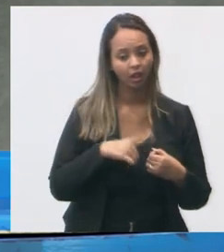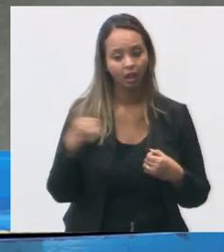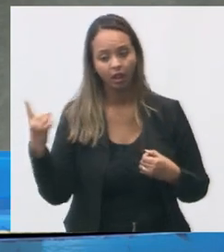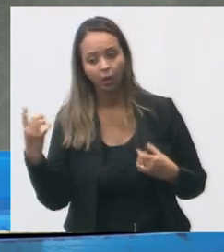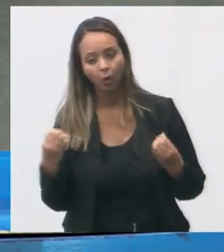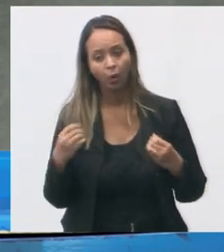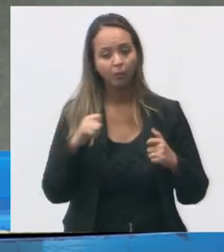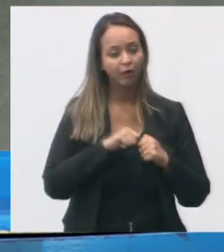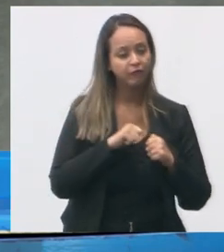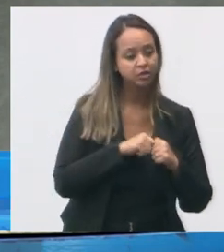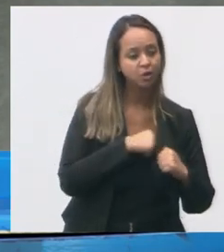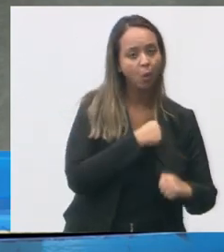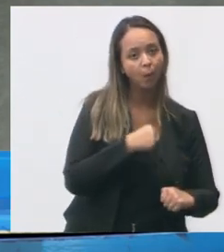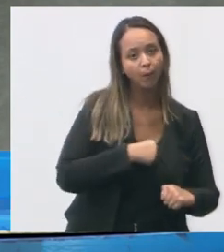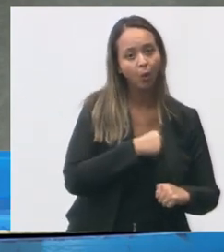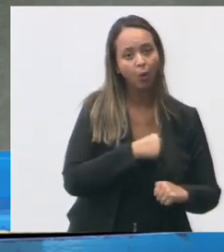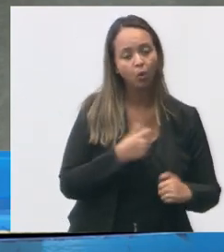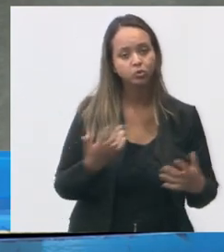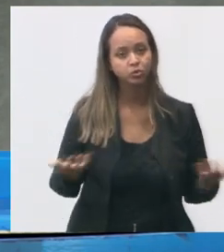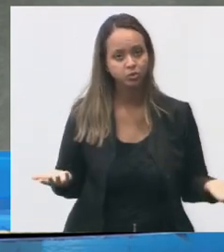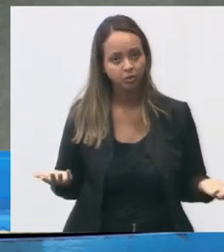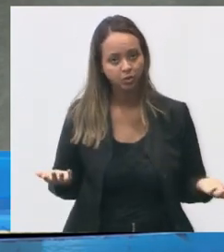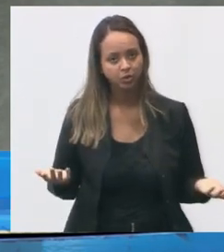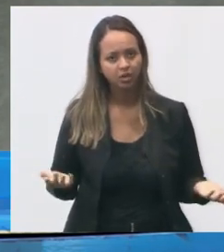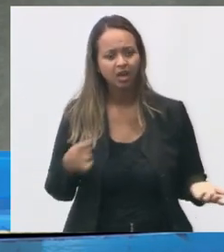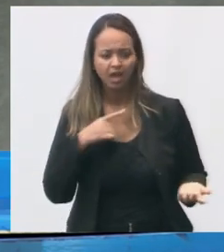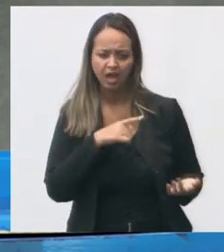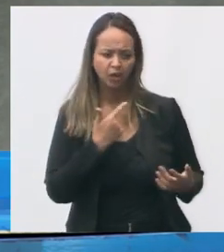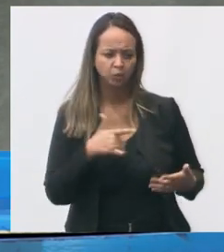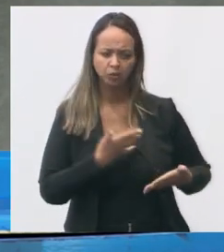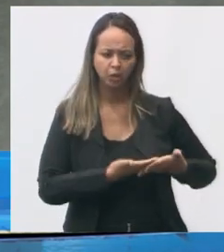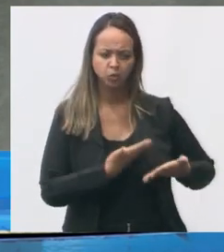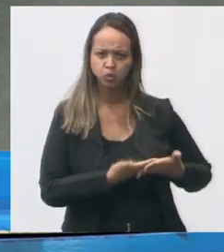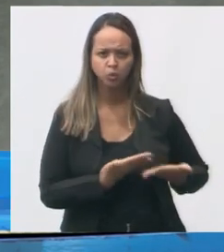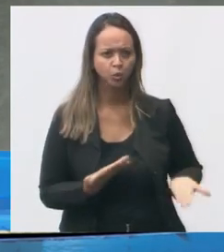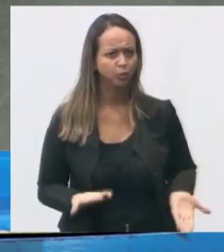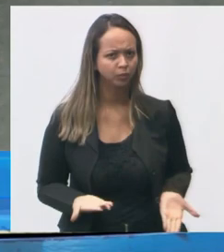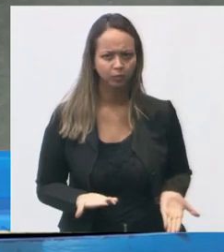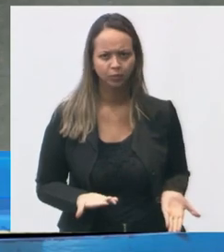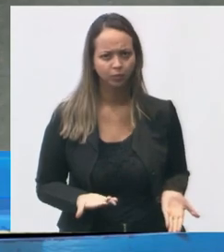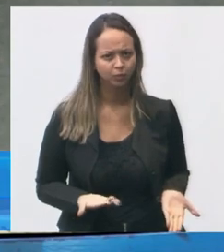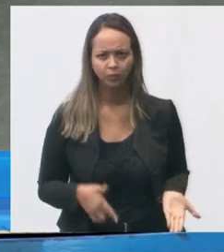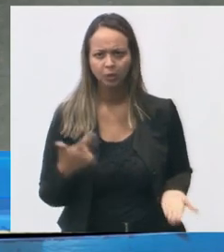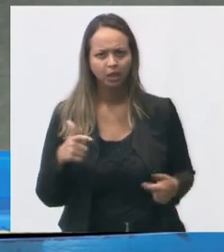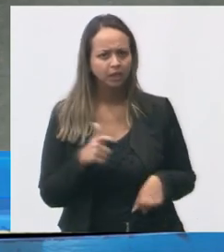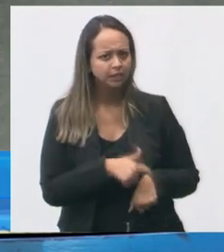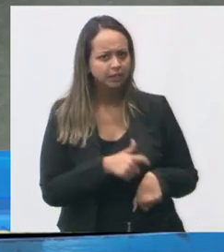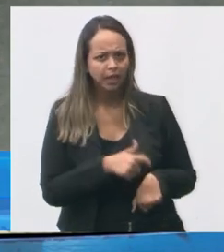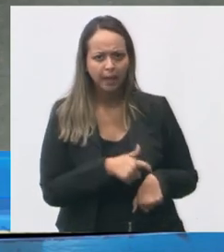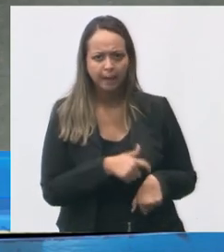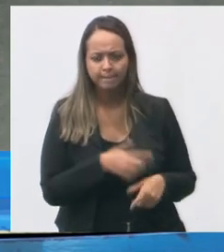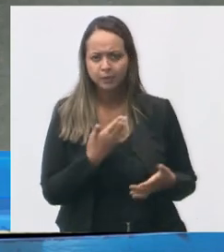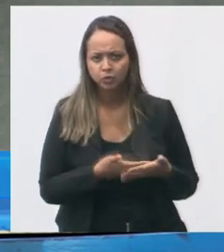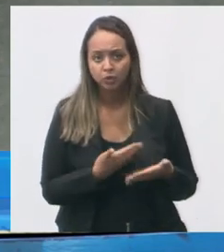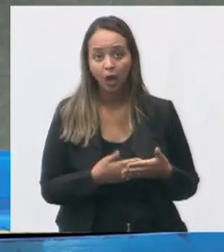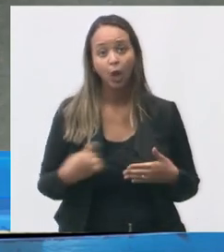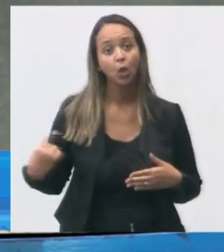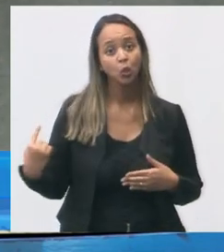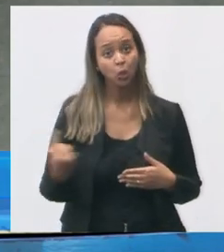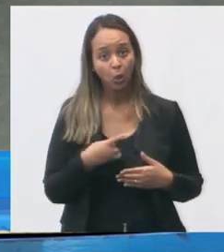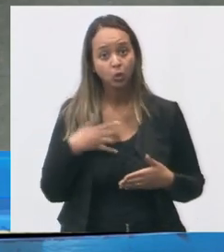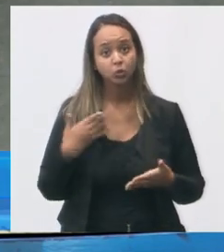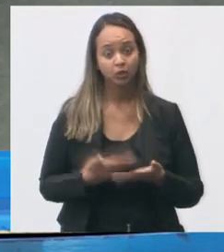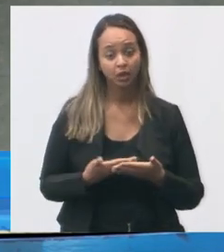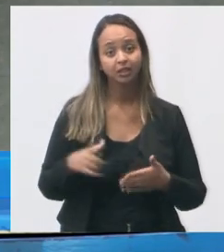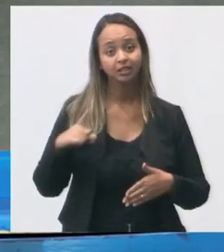fazer o almoço? Ela também não tem estudo, gente. Ela não tem esse tempo. Nós que estudamos, temos